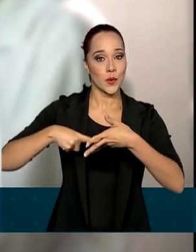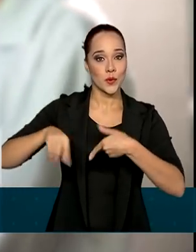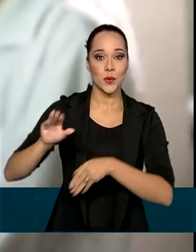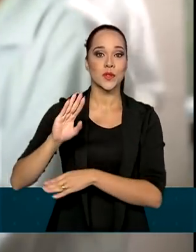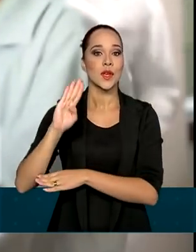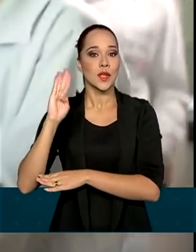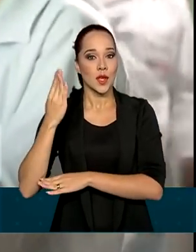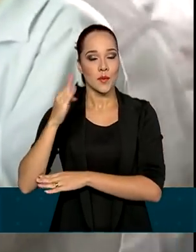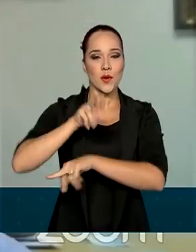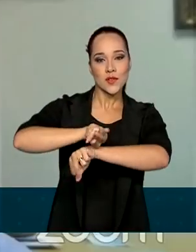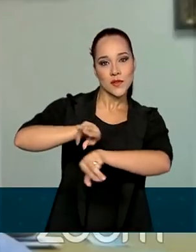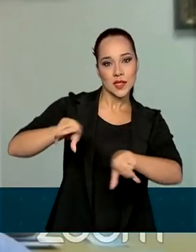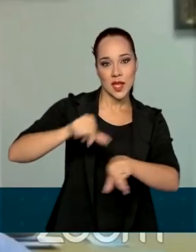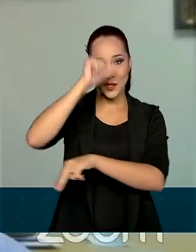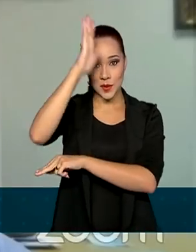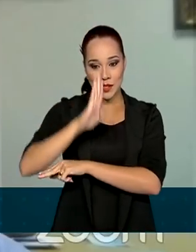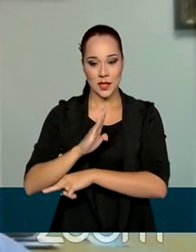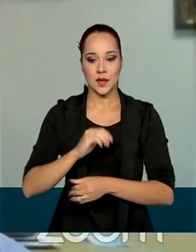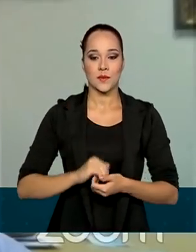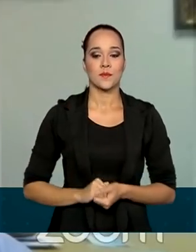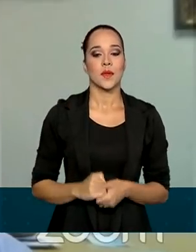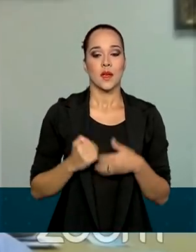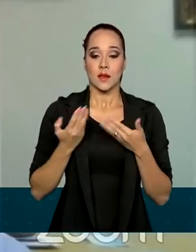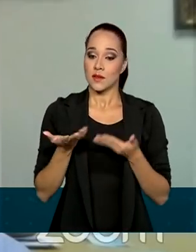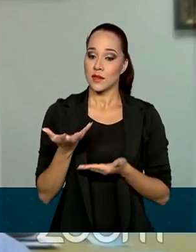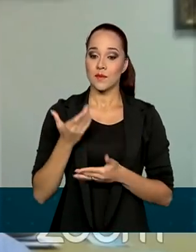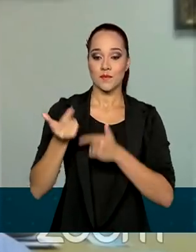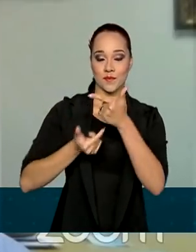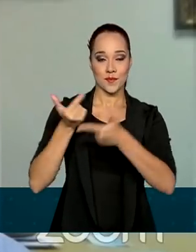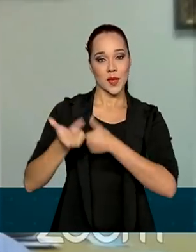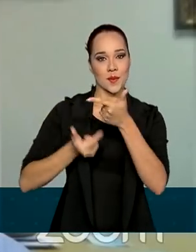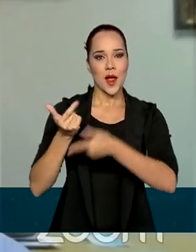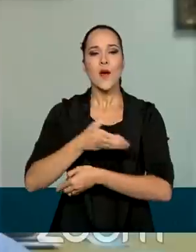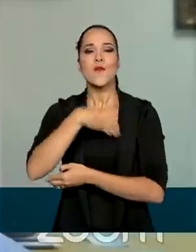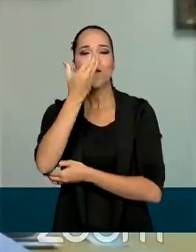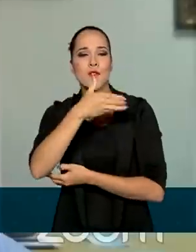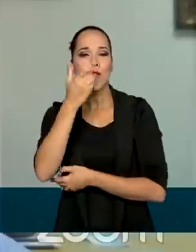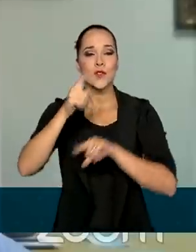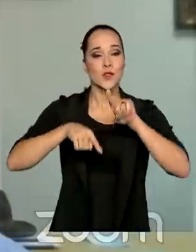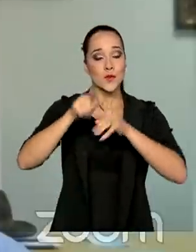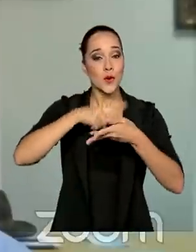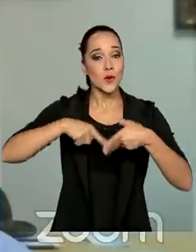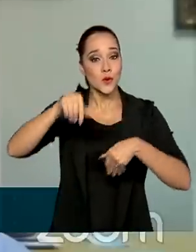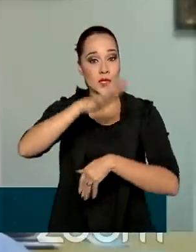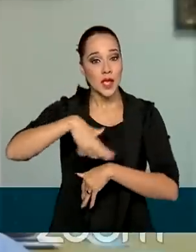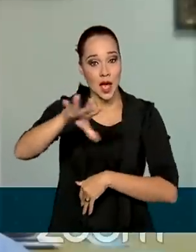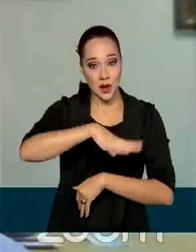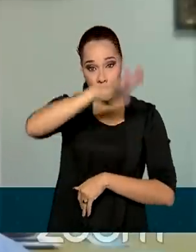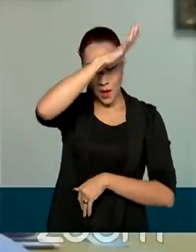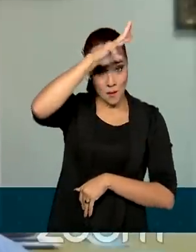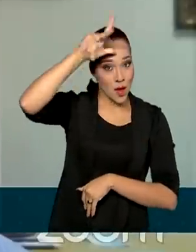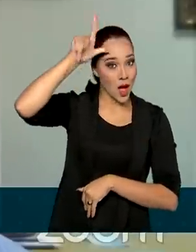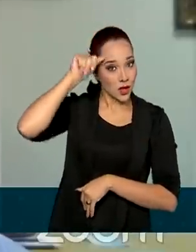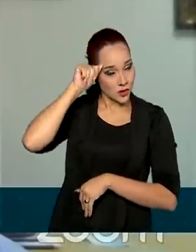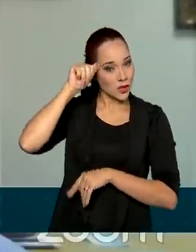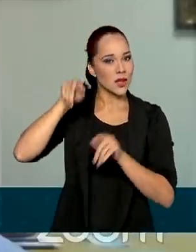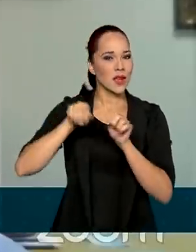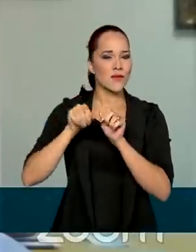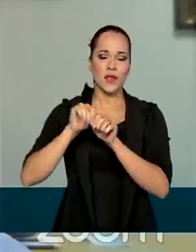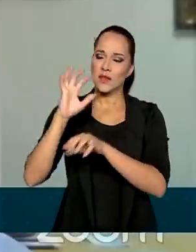biodiversidade brasileira. Estamos querendo atuar com frutas e produtos da Amazônia, produzidos nas